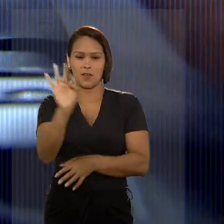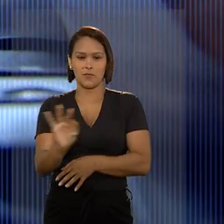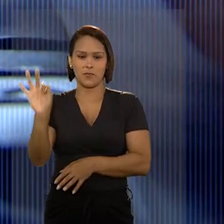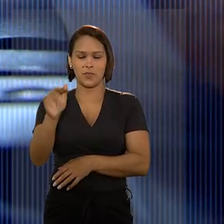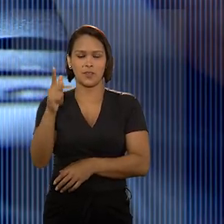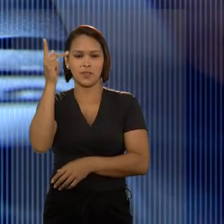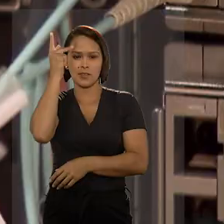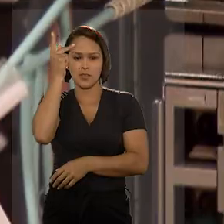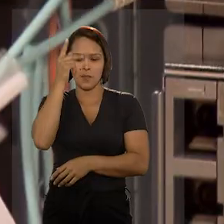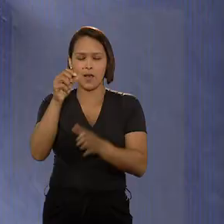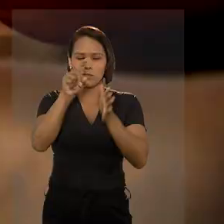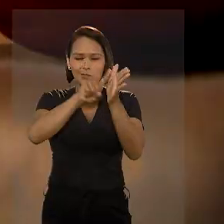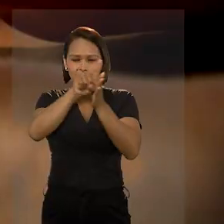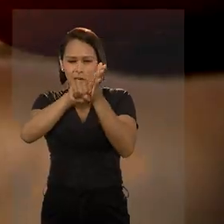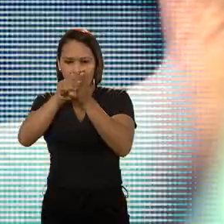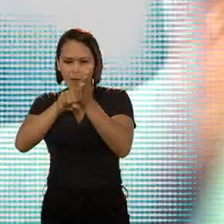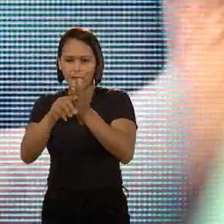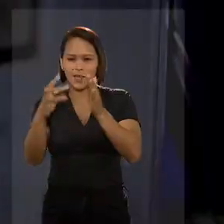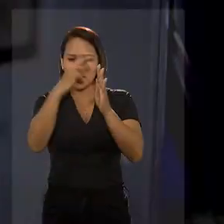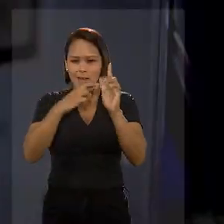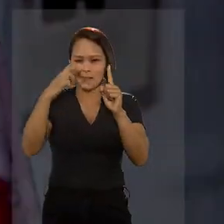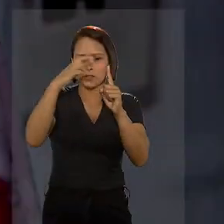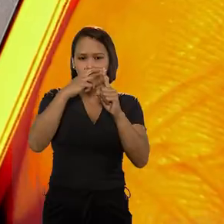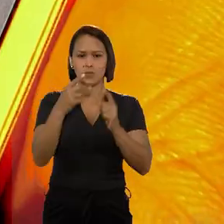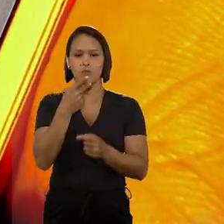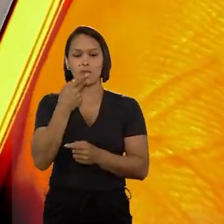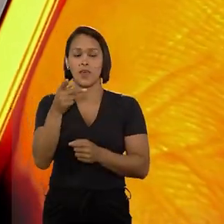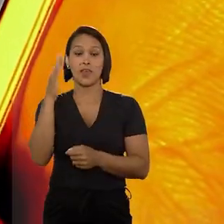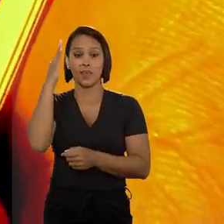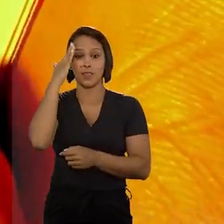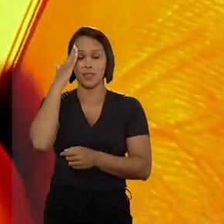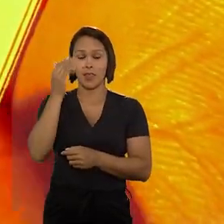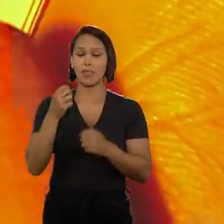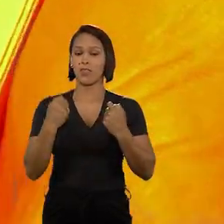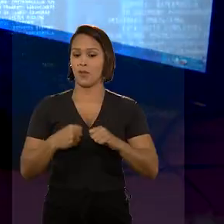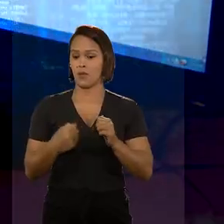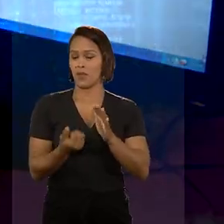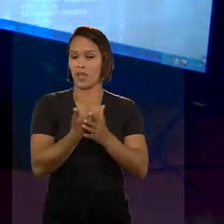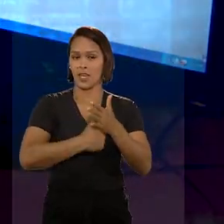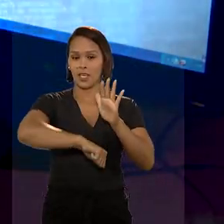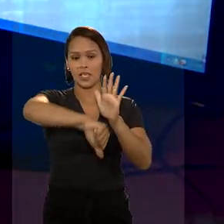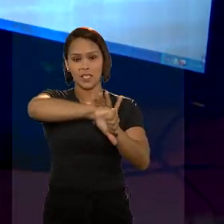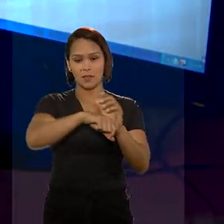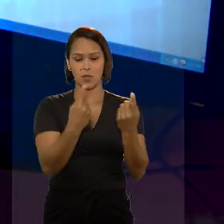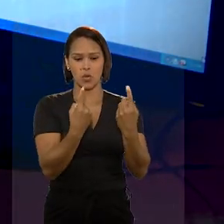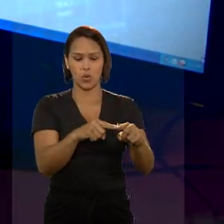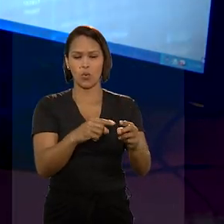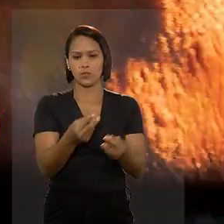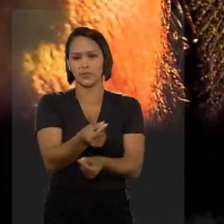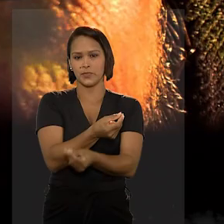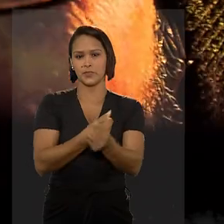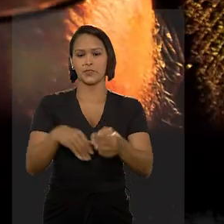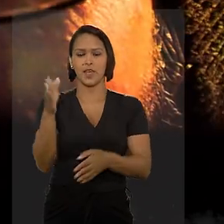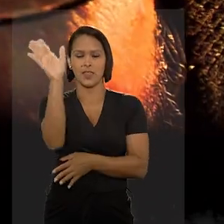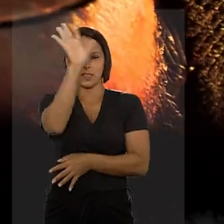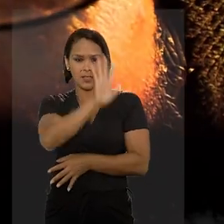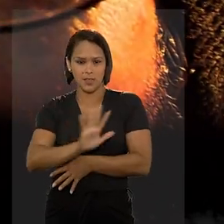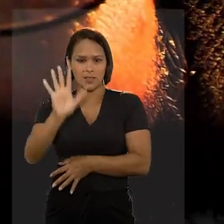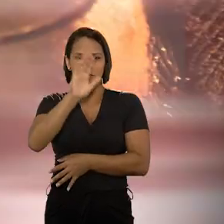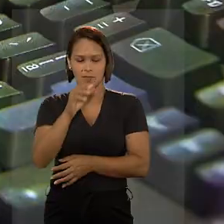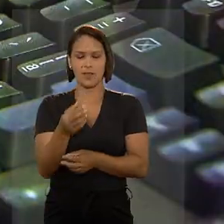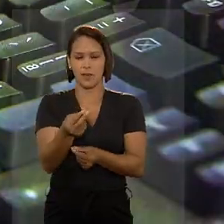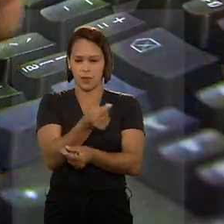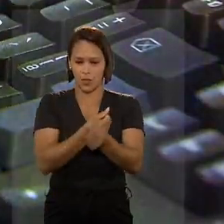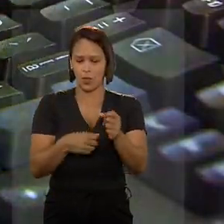Paulo. Ao analisar o inquérito policial, a vara criminal estadual entendeu que se tratava de crimes contra o sistema financeiro nacional